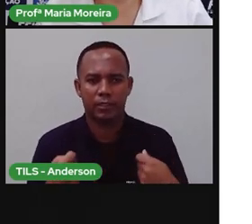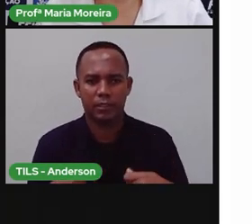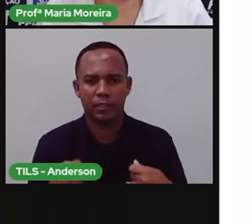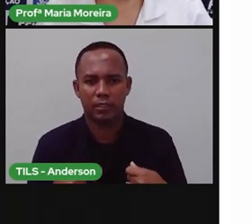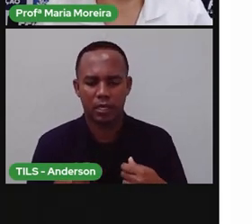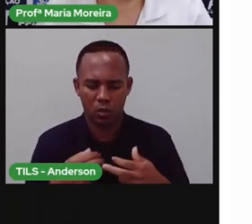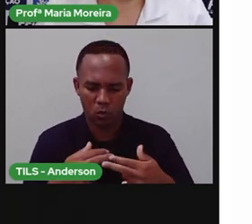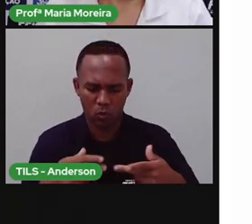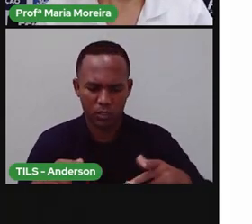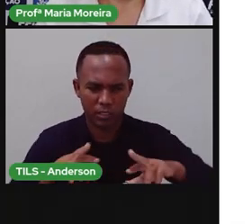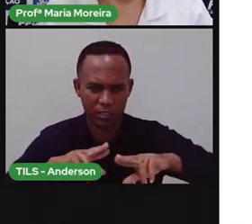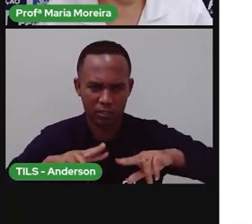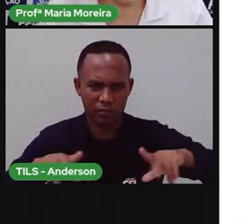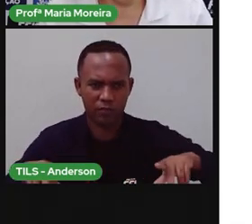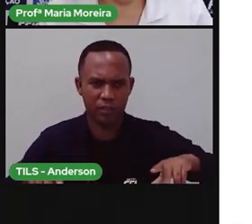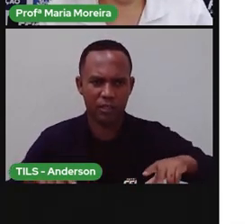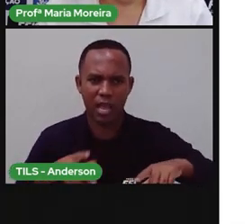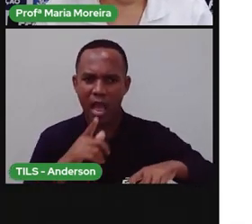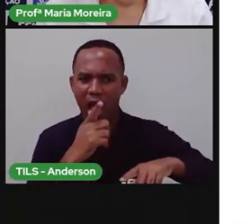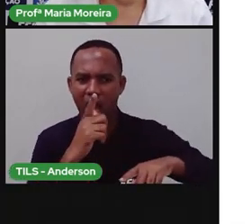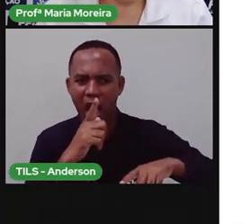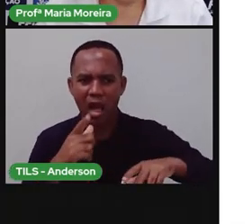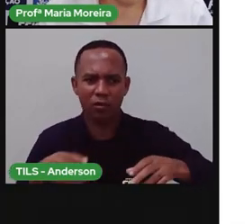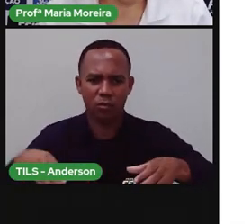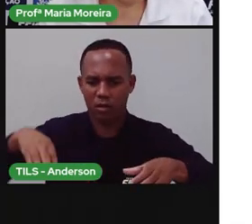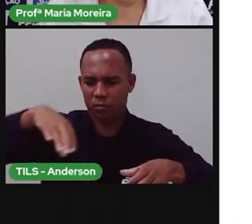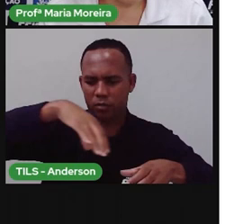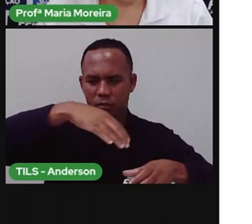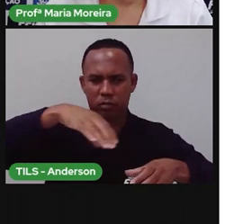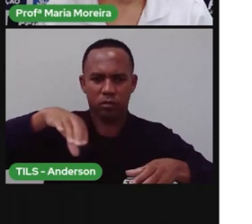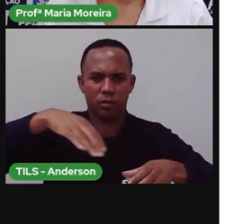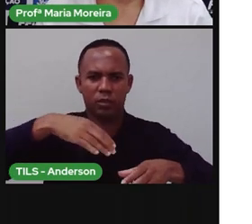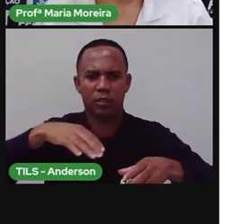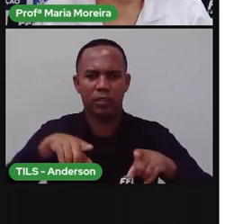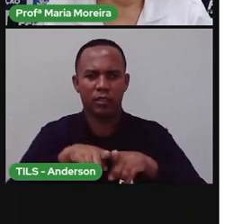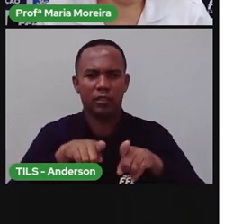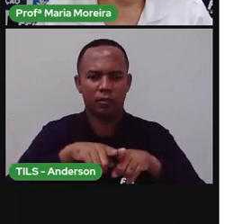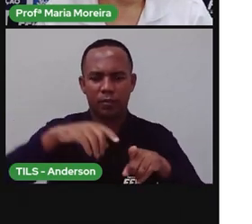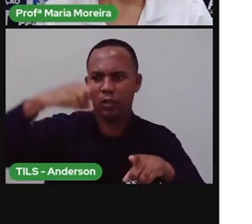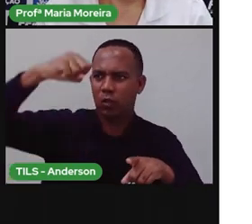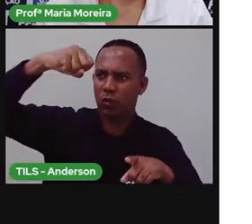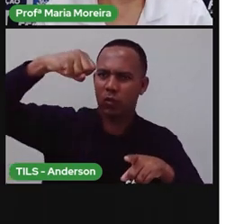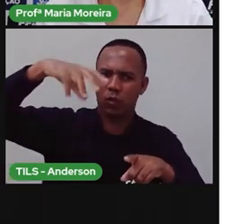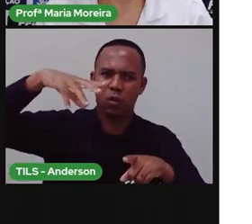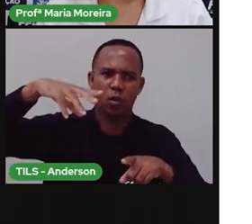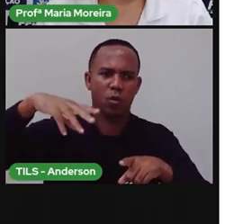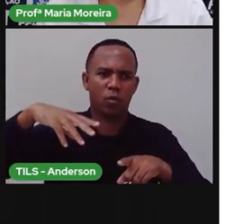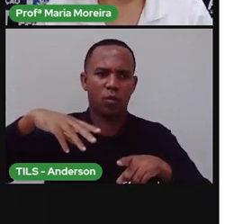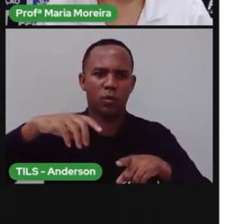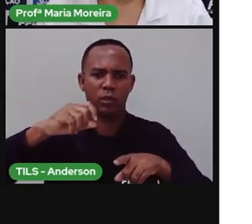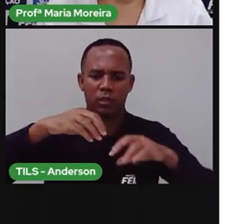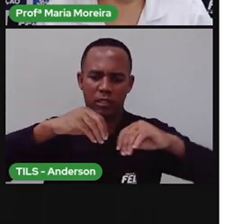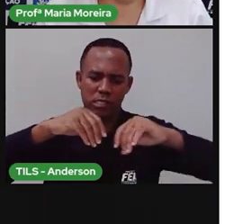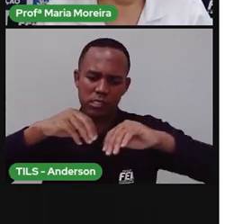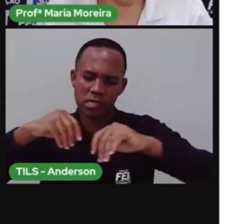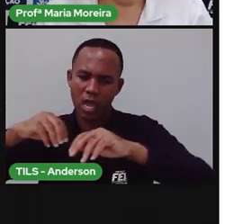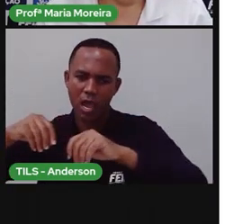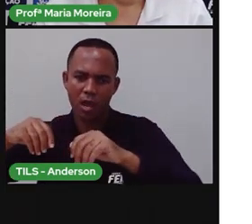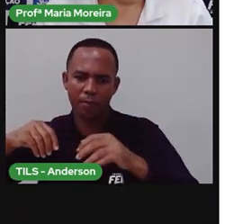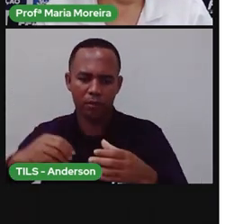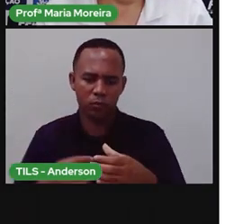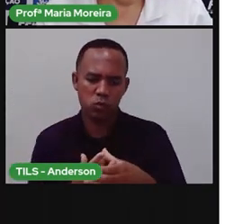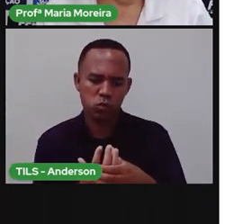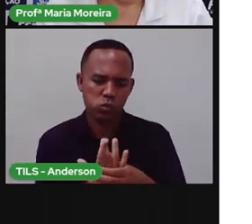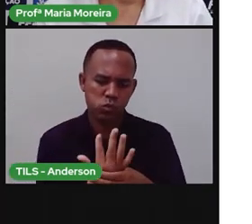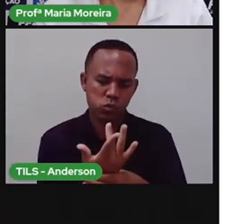não vivos. Como quem? Como a água, como a temperatura, como o sol. Como o solo para se desenvolver.